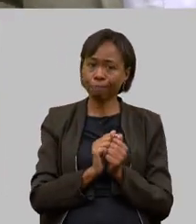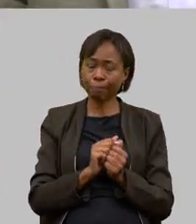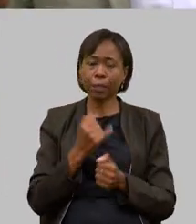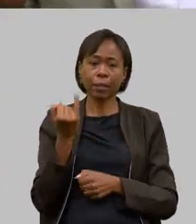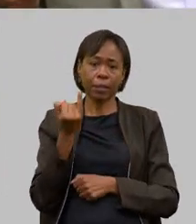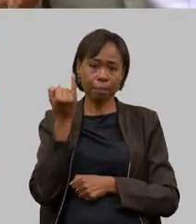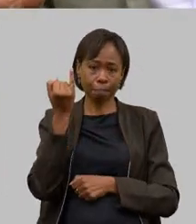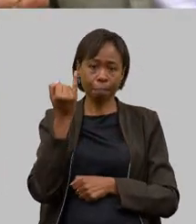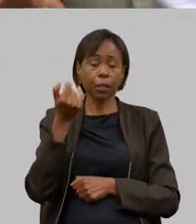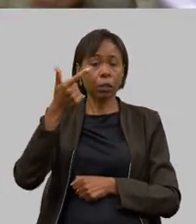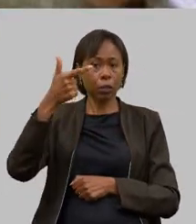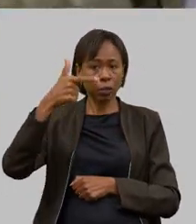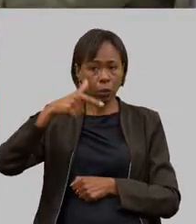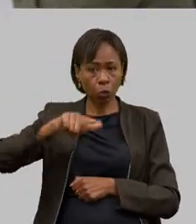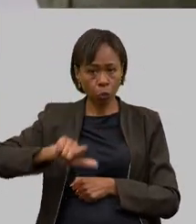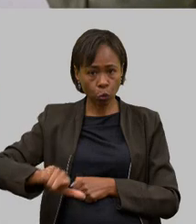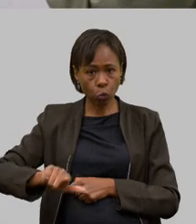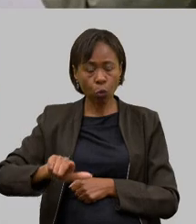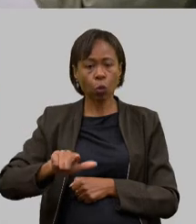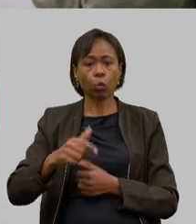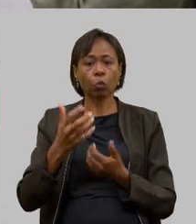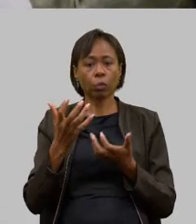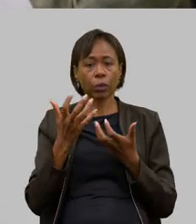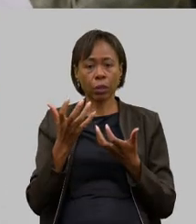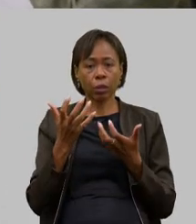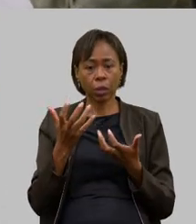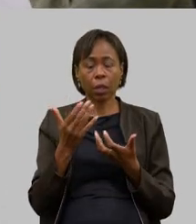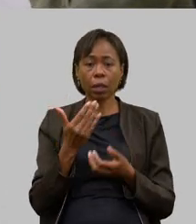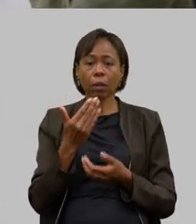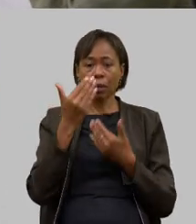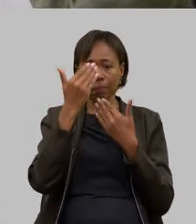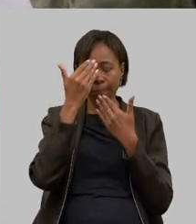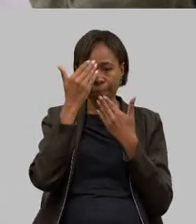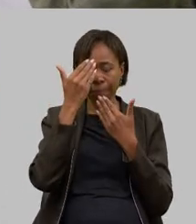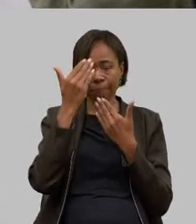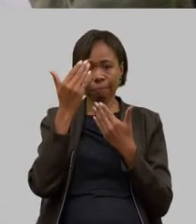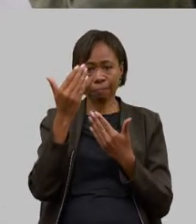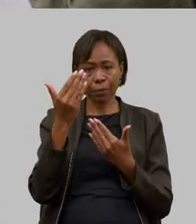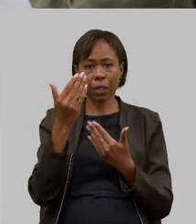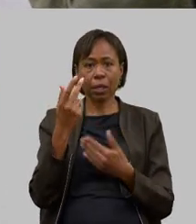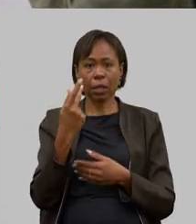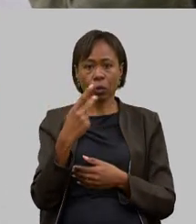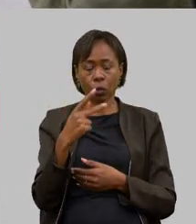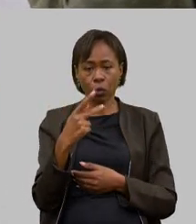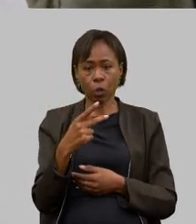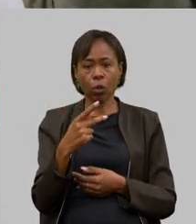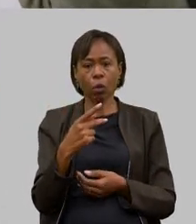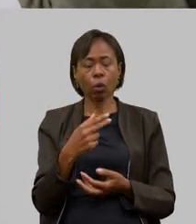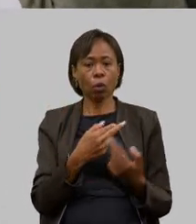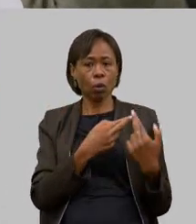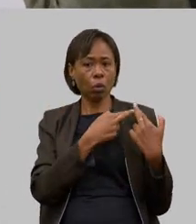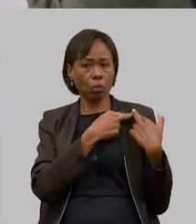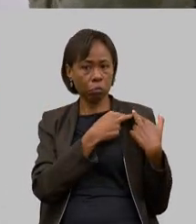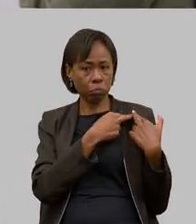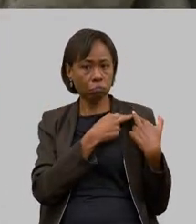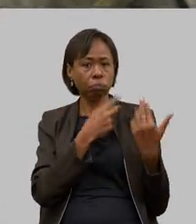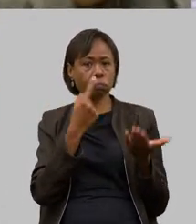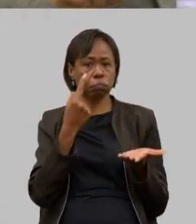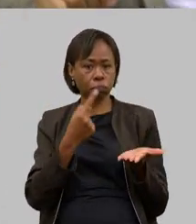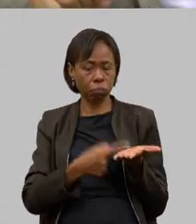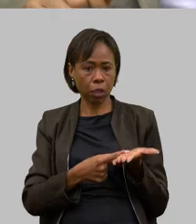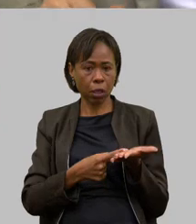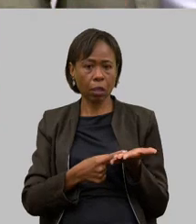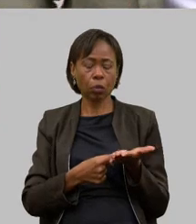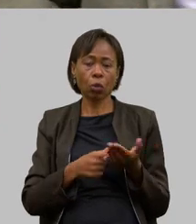mais uma vez eu quero aqui agradecer o seu comprometimento com o nosso Estado